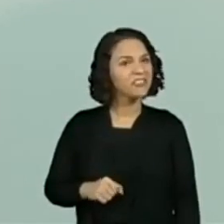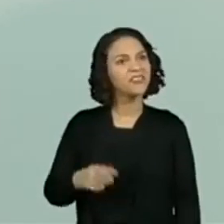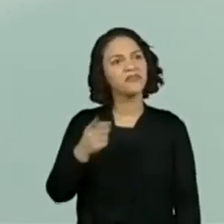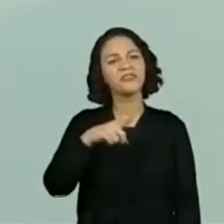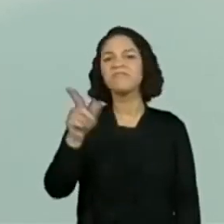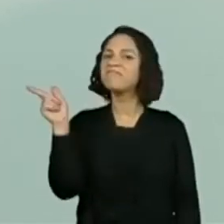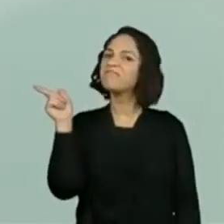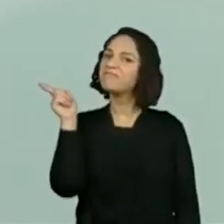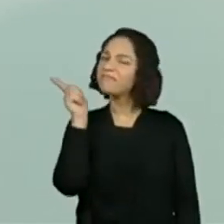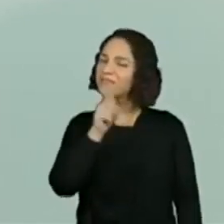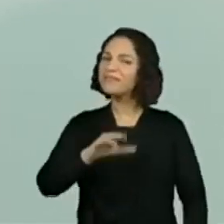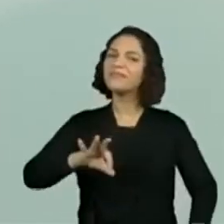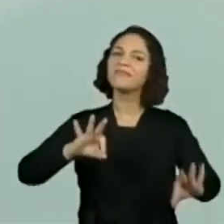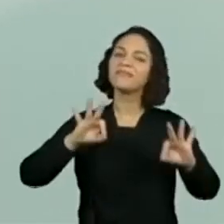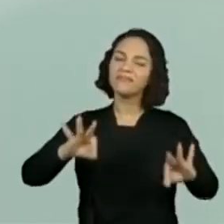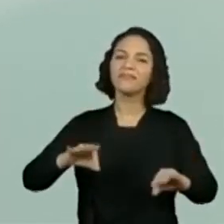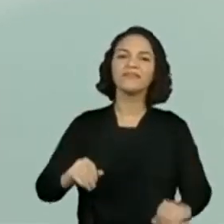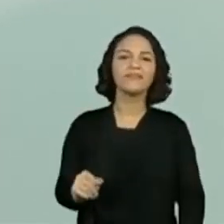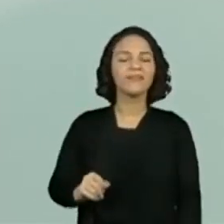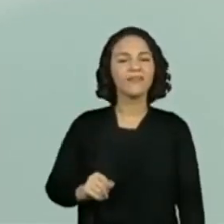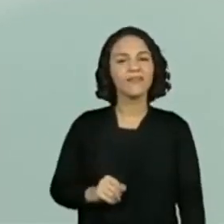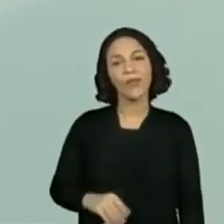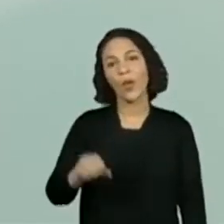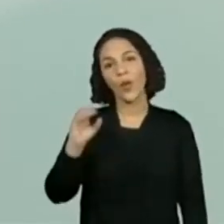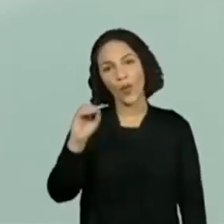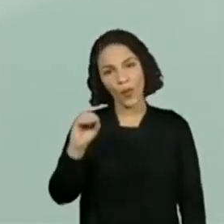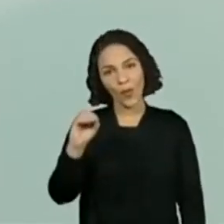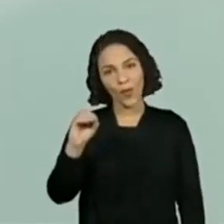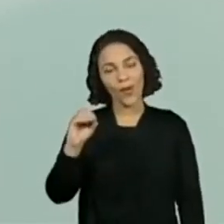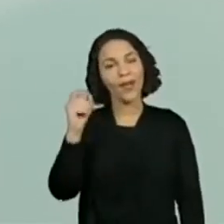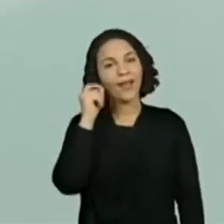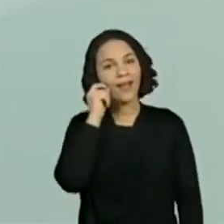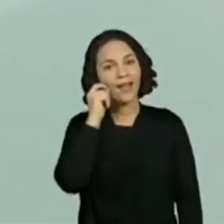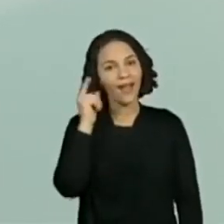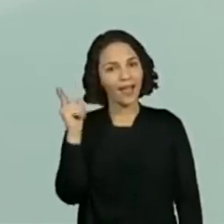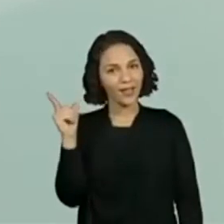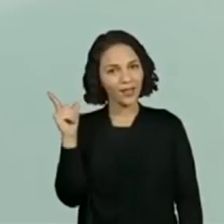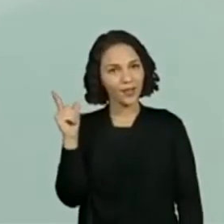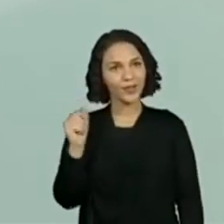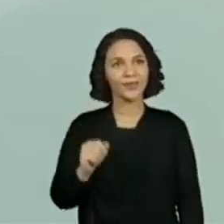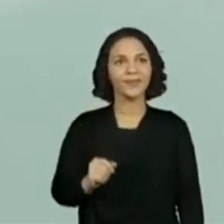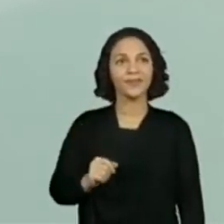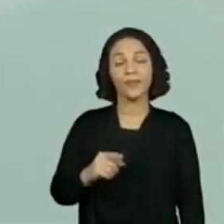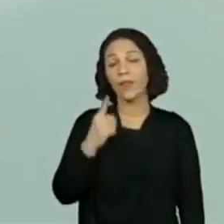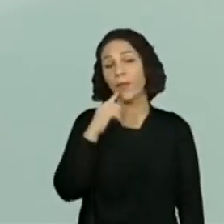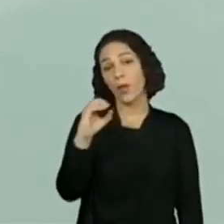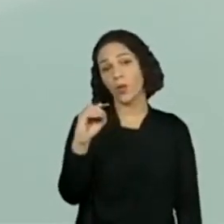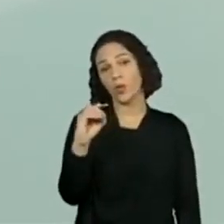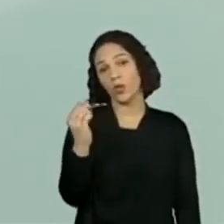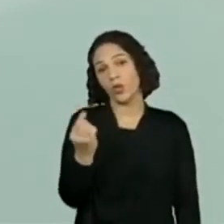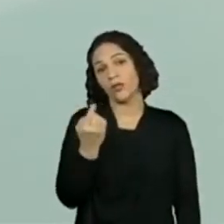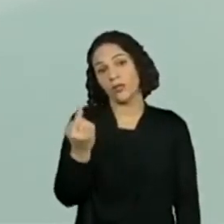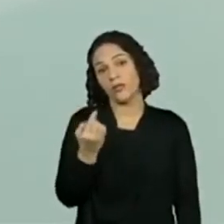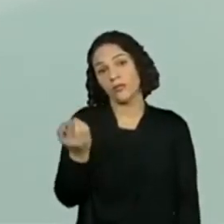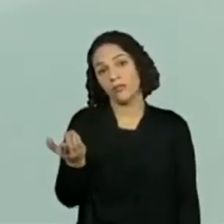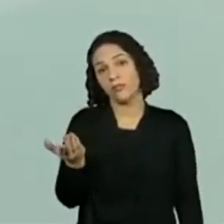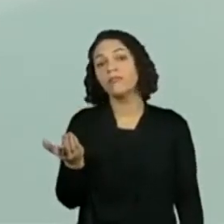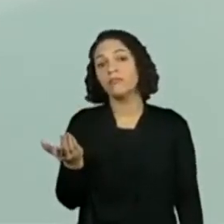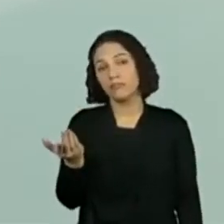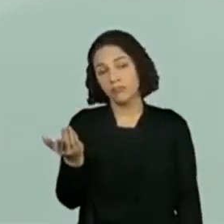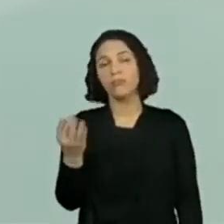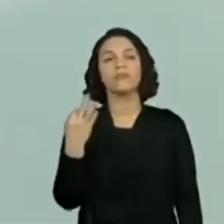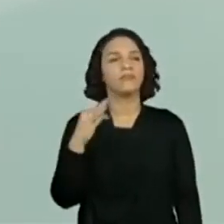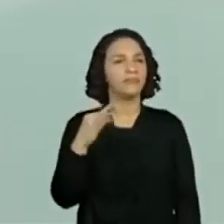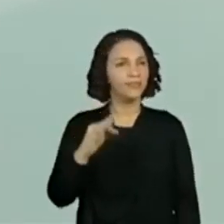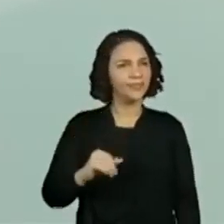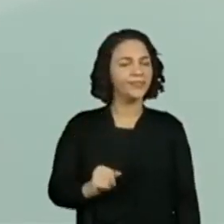acertaram. O Gato de Botas. arrasaram, ó. O O, porque o O está sozinho, foi isso que ele disse? essa é a